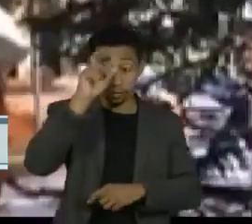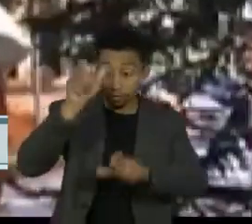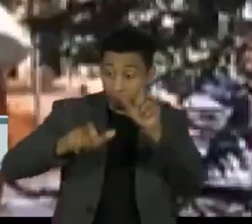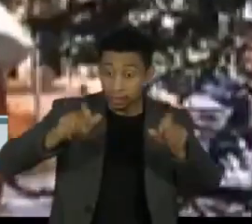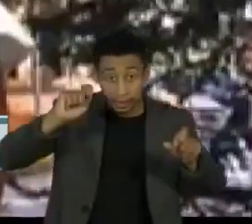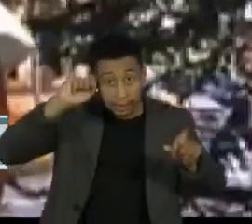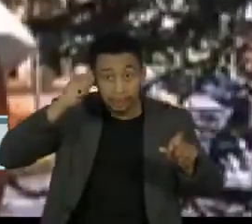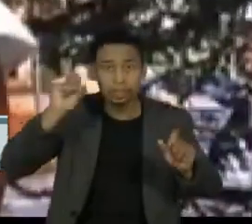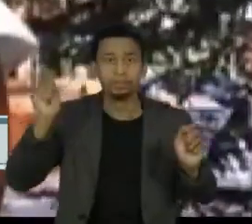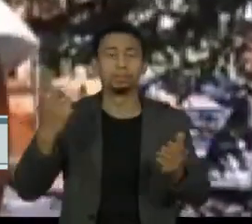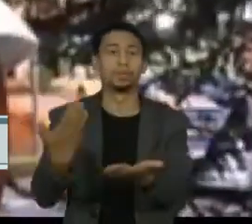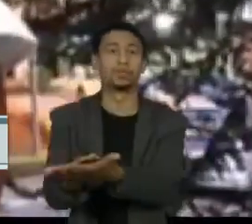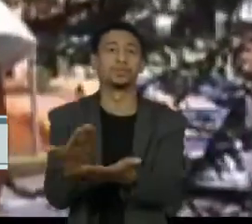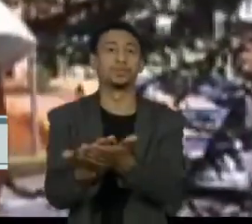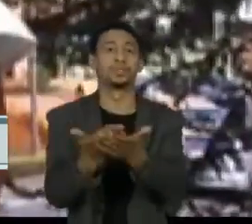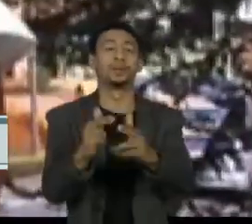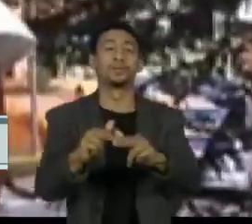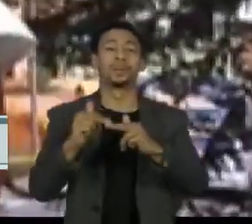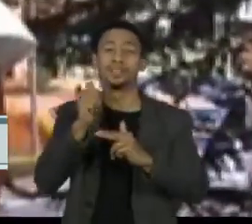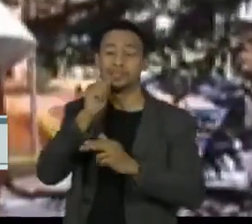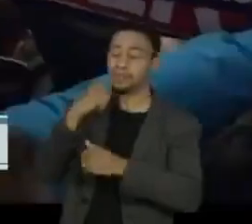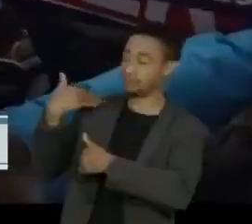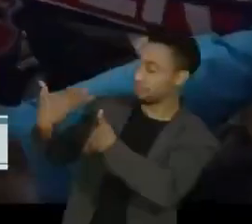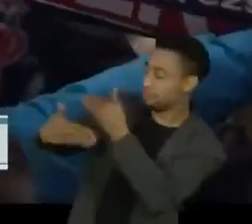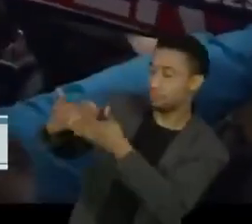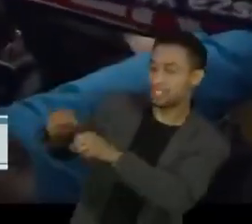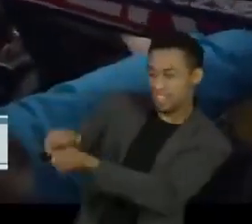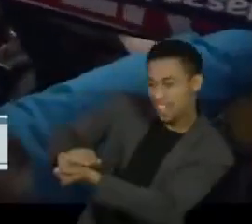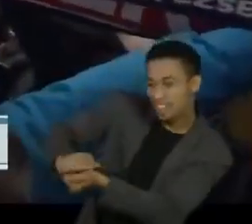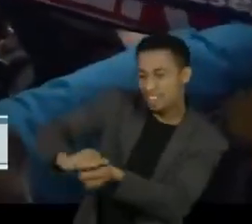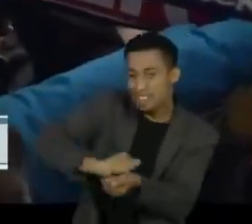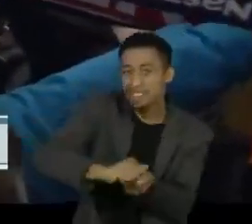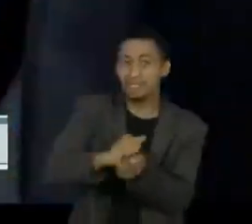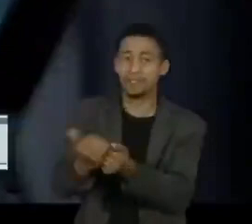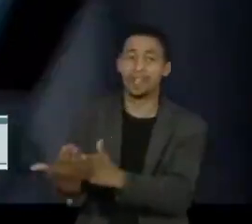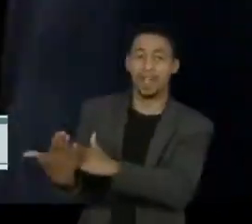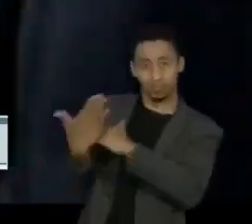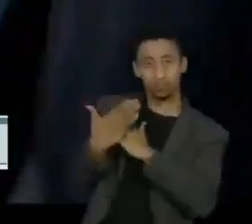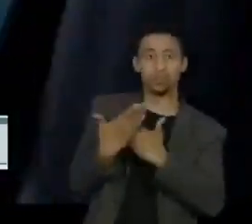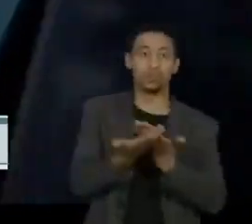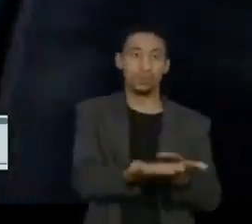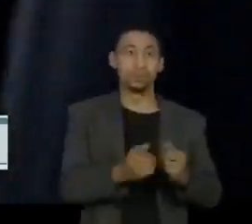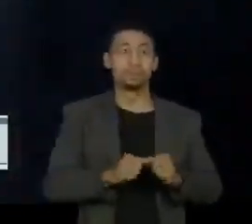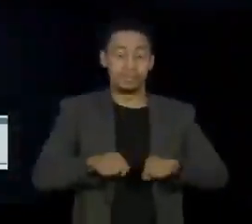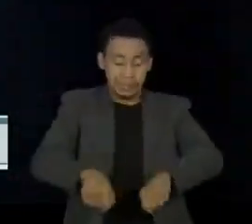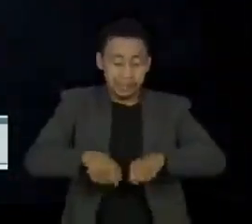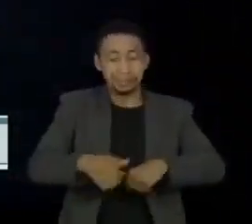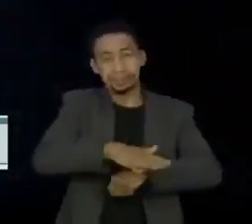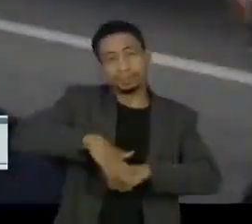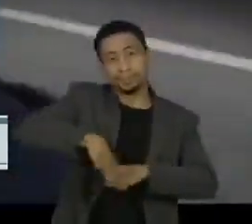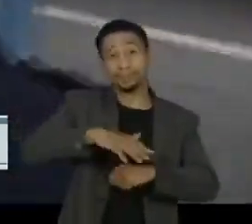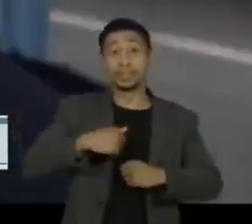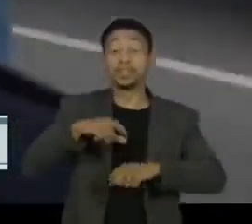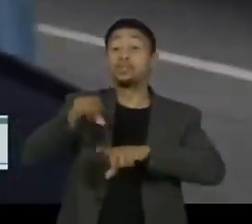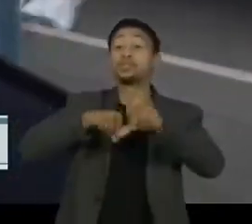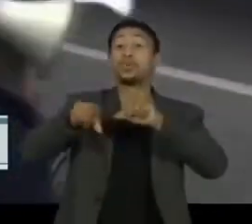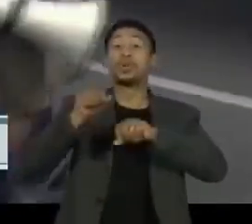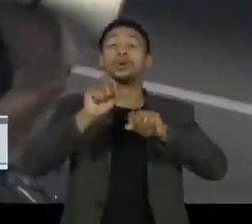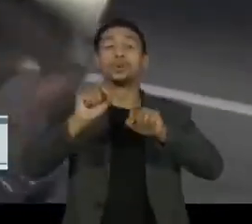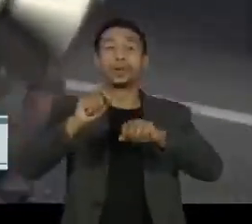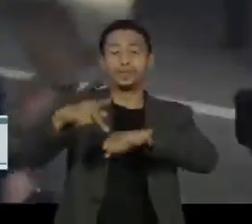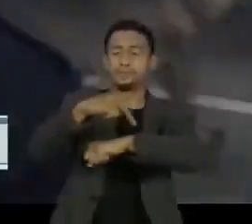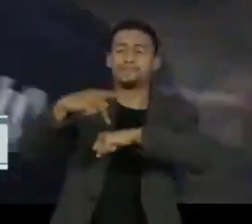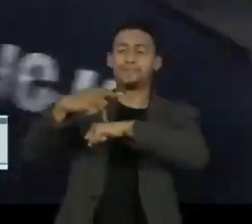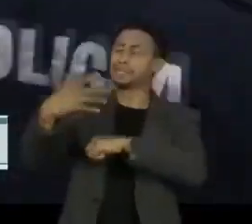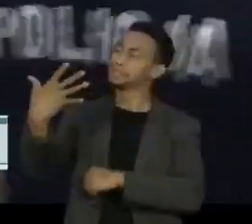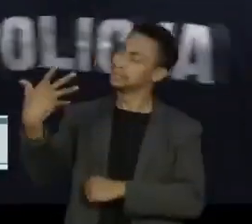estudar graças ao trabalho de suas mães lavadeiras. Na competição internacional de curtas, o júri escolheu o filme Meu País Tão